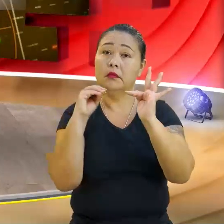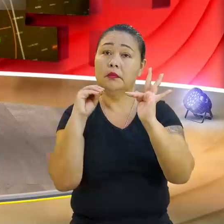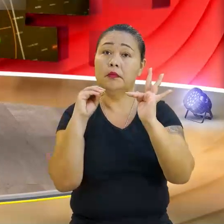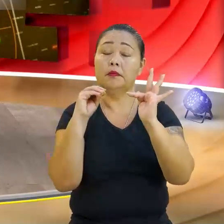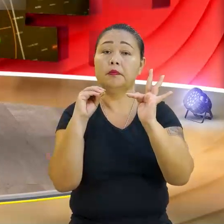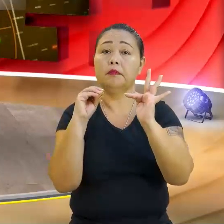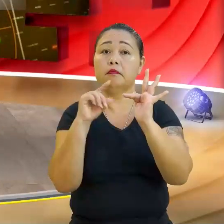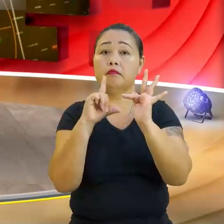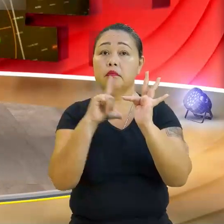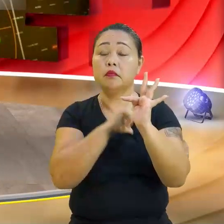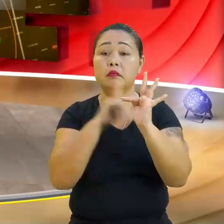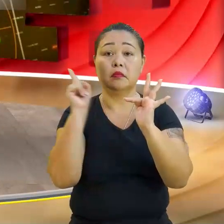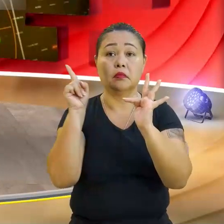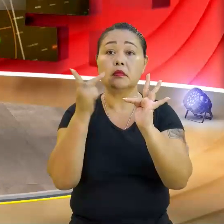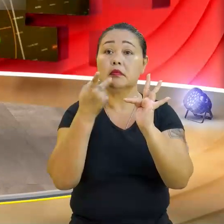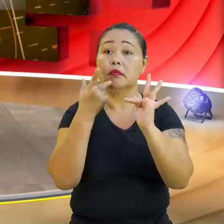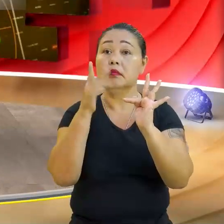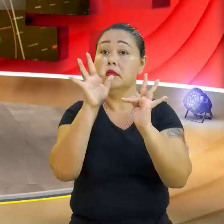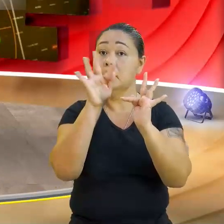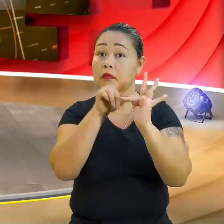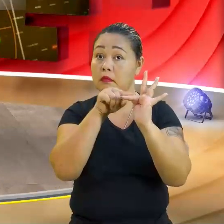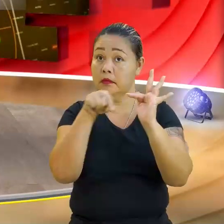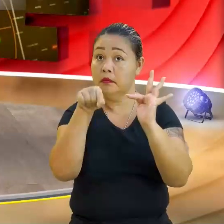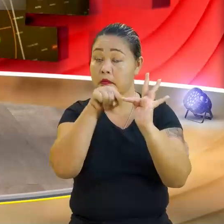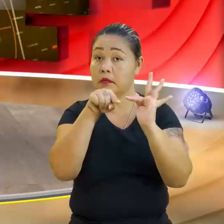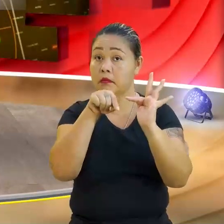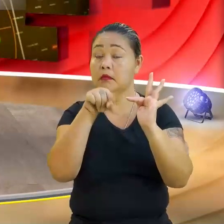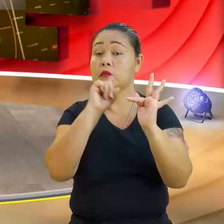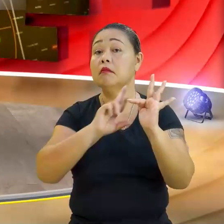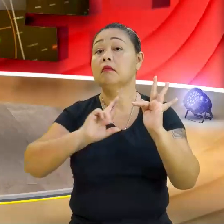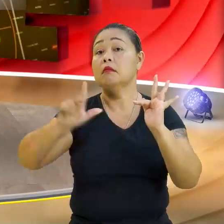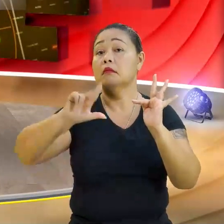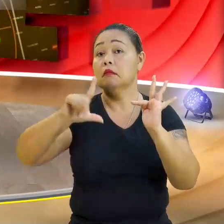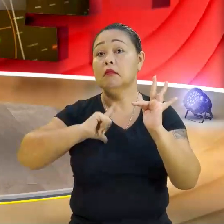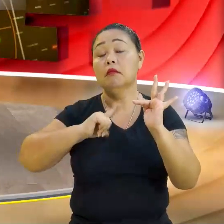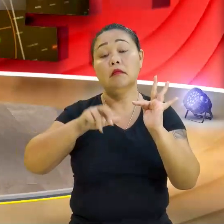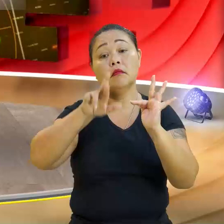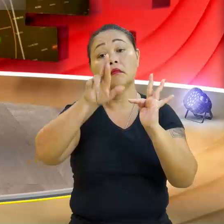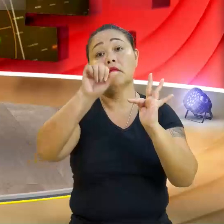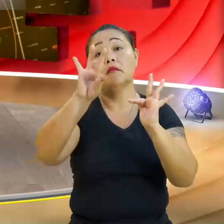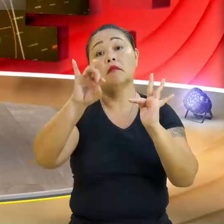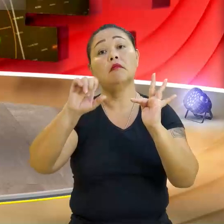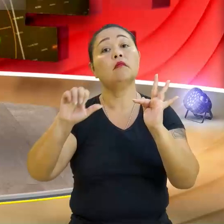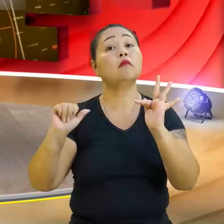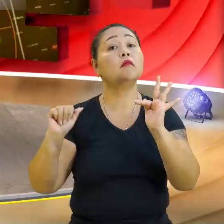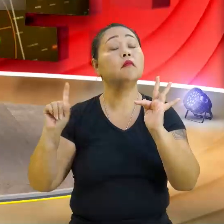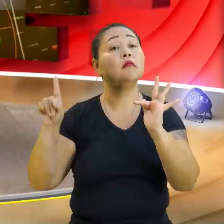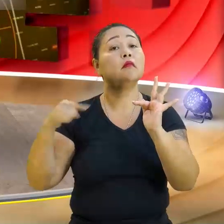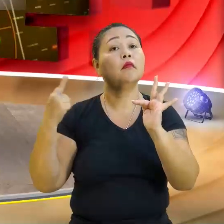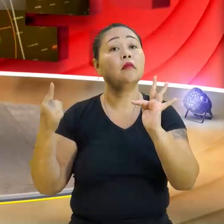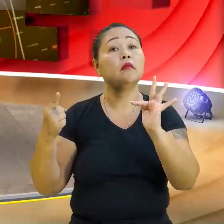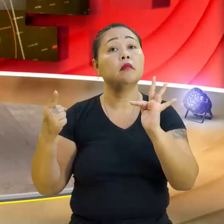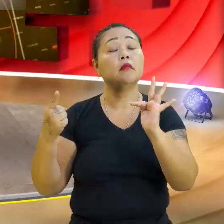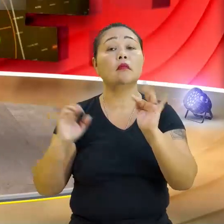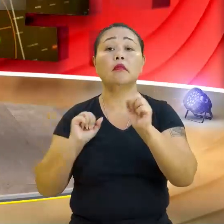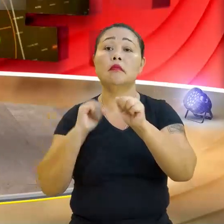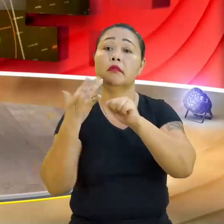gráficos dessa função que eu vou falar para vocês são gráficos diferentes da reta. Mas, olha só, a COVID,